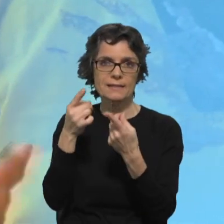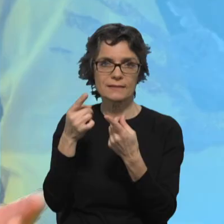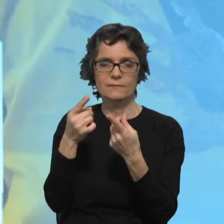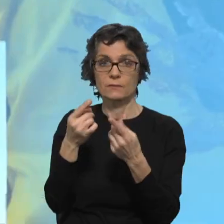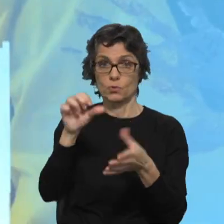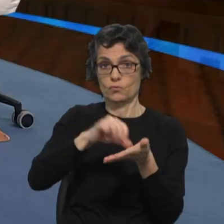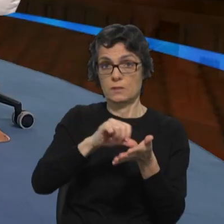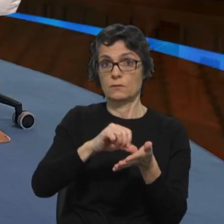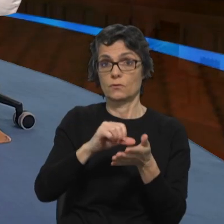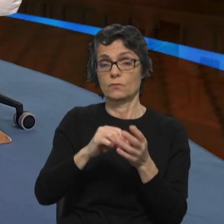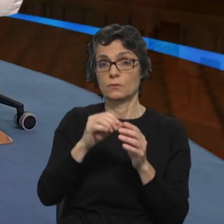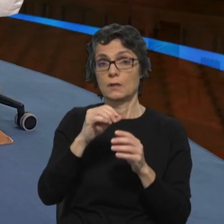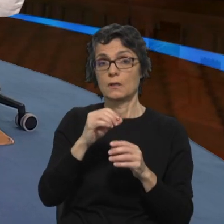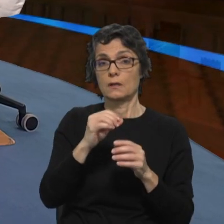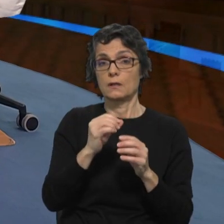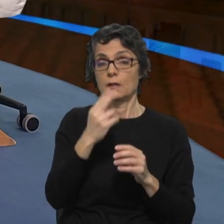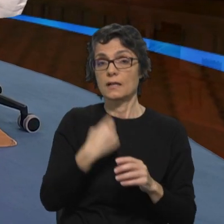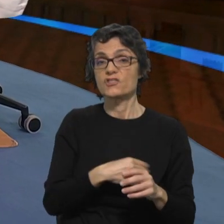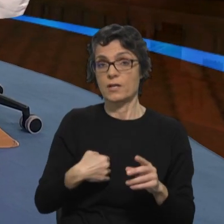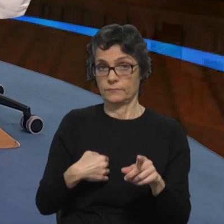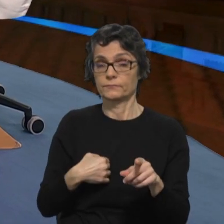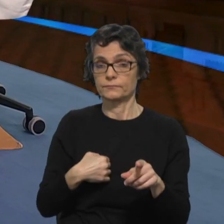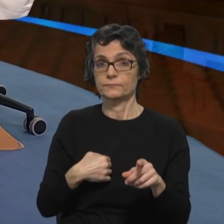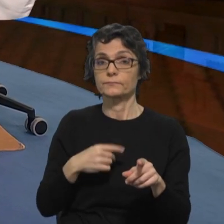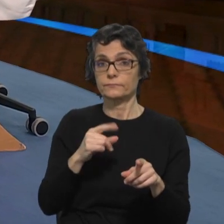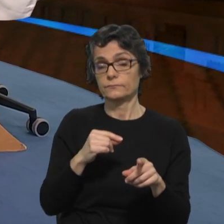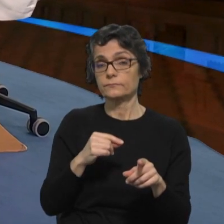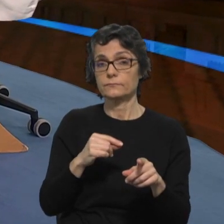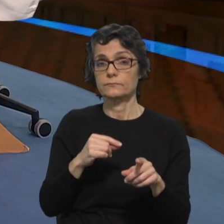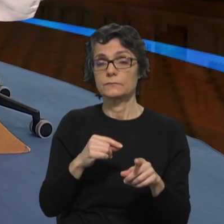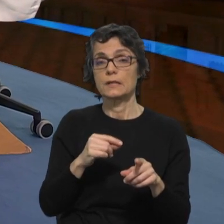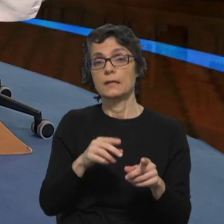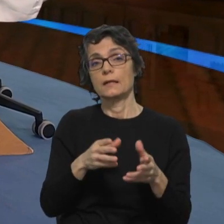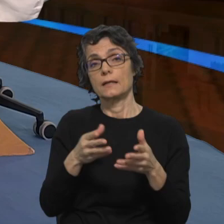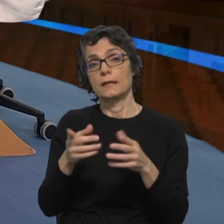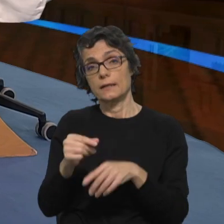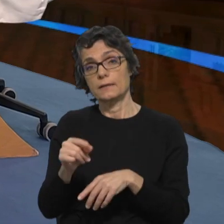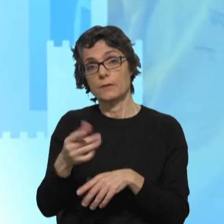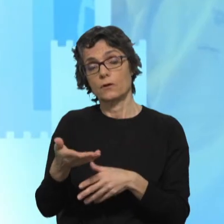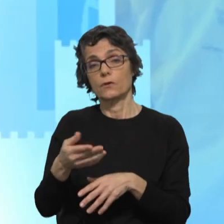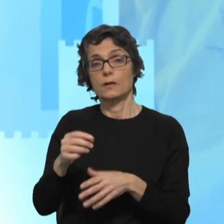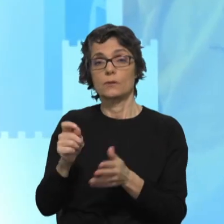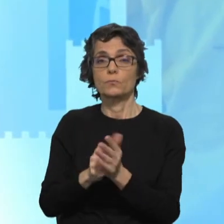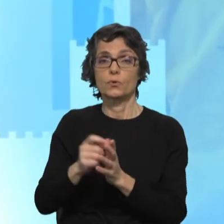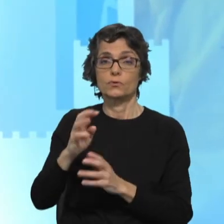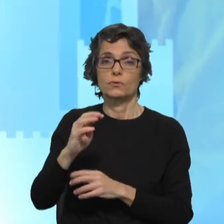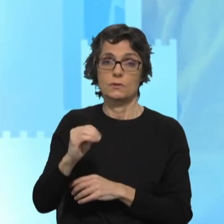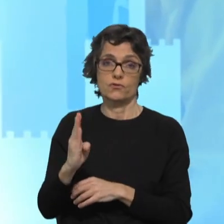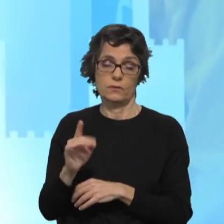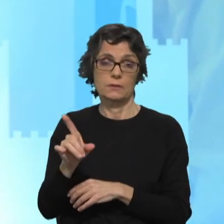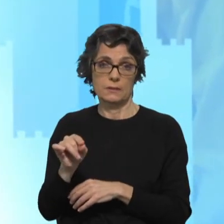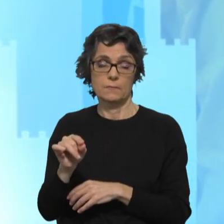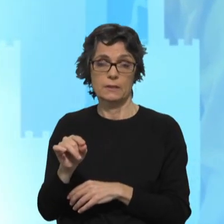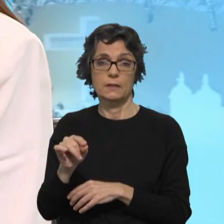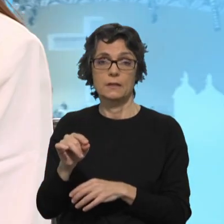Cristal, das iniciativas que vai promovendo em contexto eleitoral e para além do contexto eleitoral, e agora no Ponto SJ, precisamente esta iniciativa Ponto de